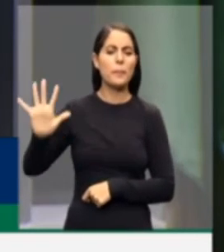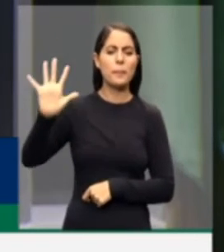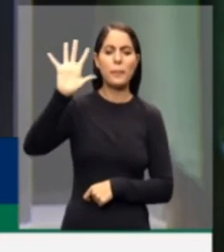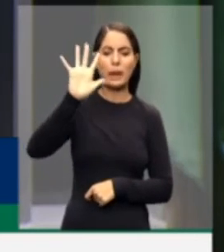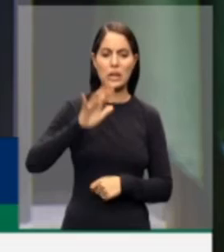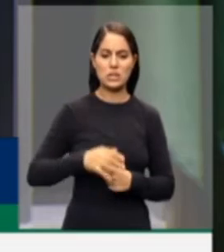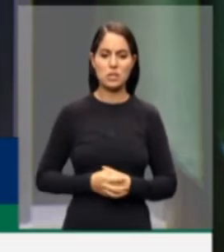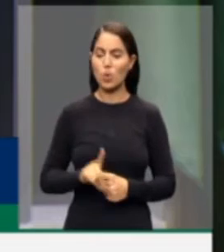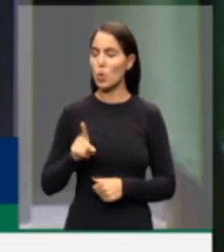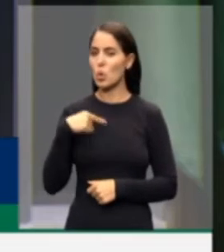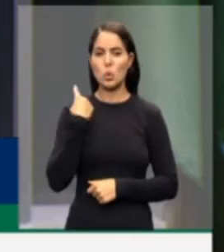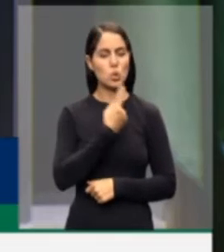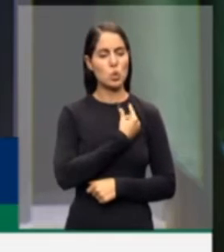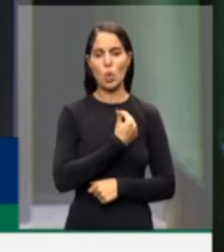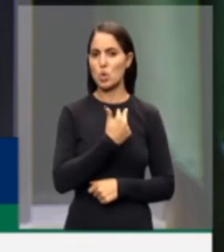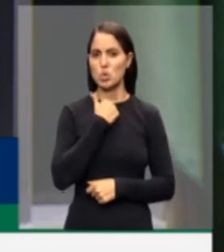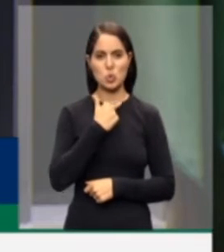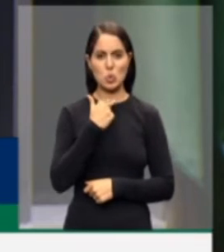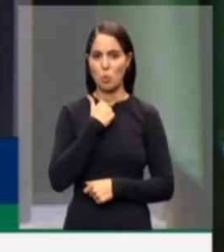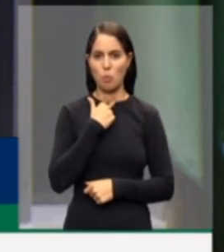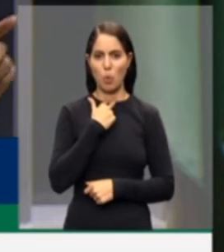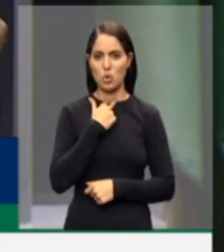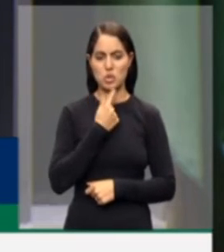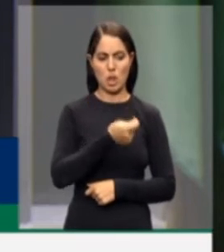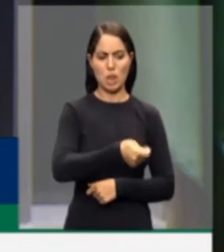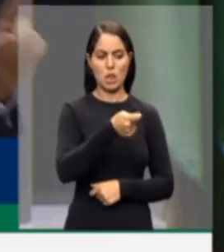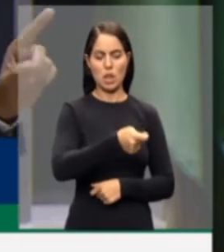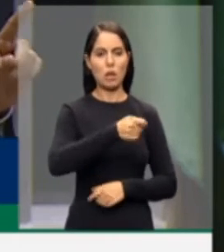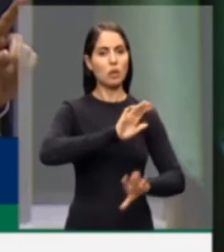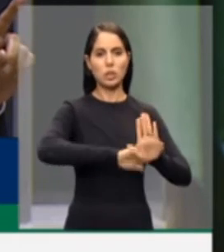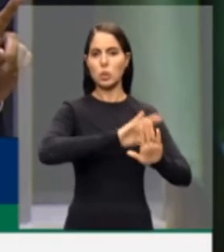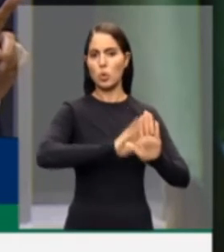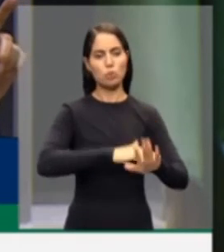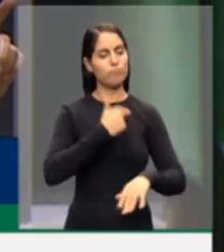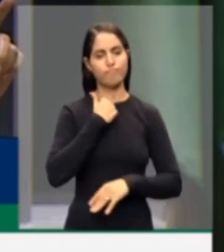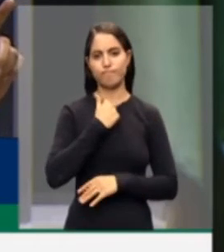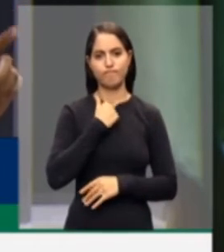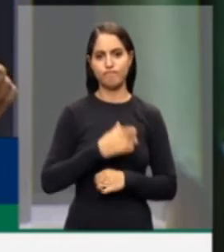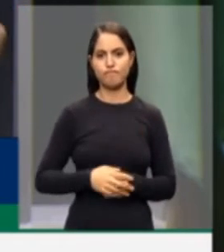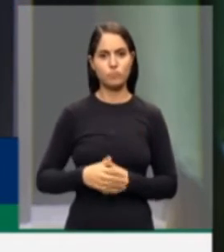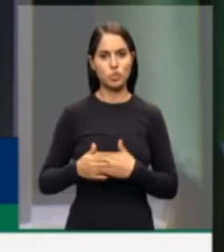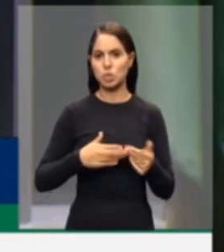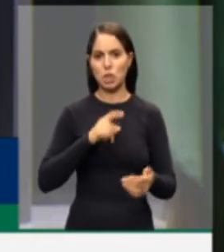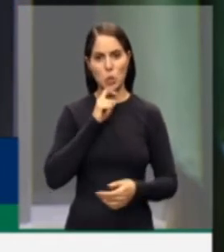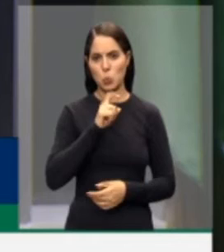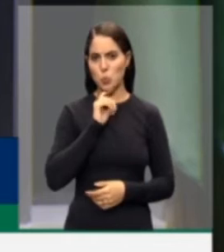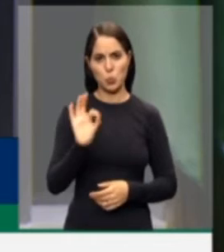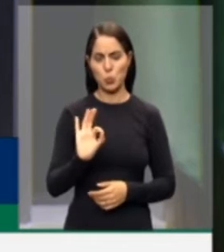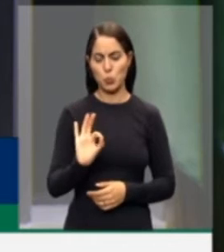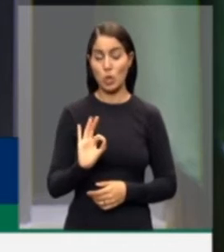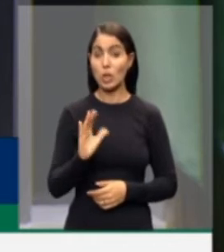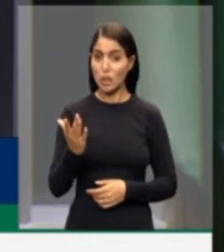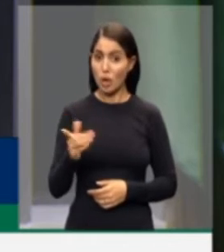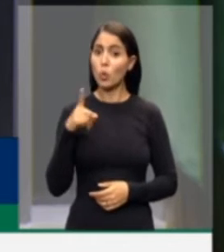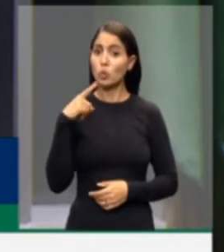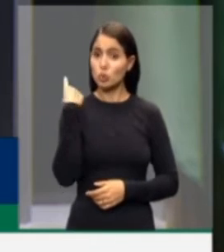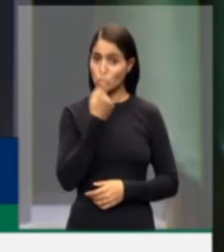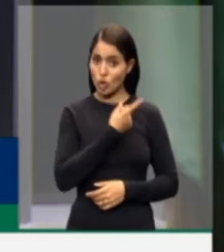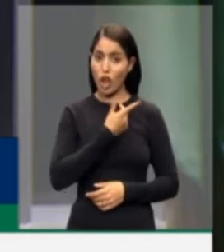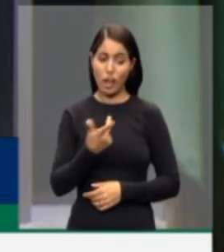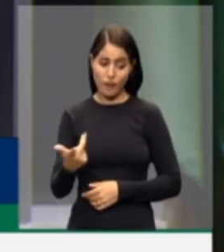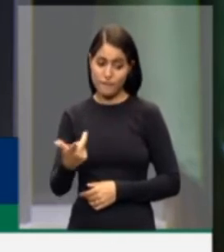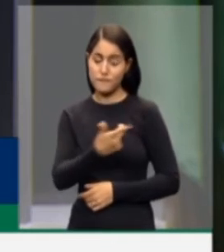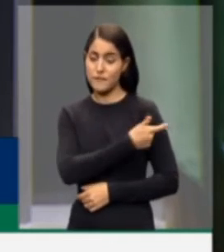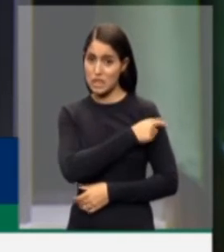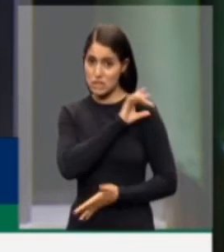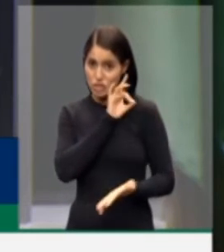podemos exigir atestado ideológico de nenhum fornecedor de vacina. Nós temos que receber a vacina de